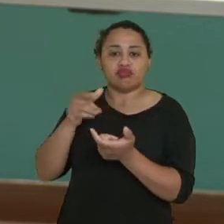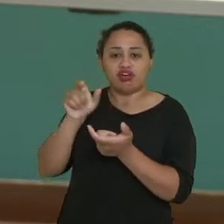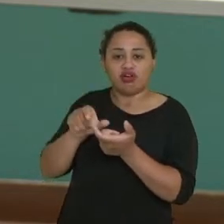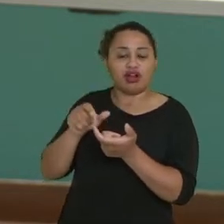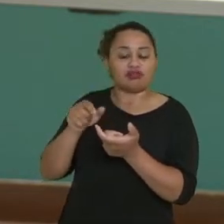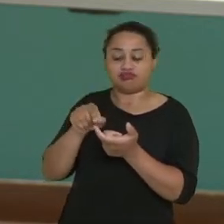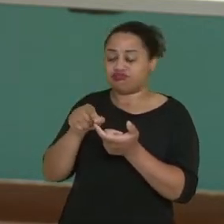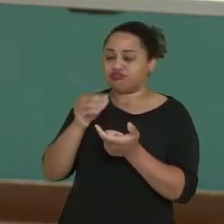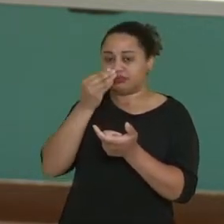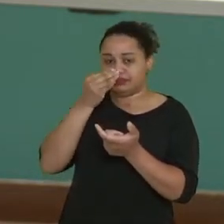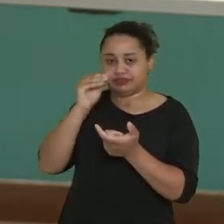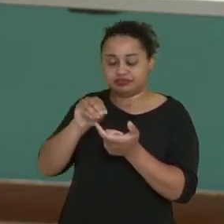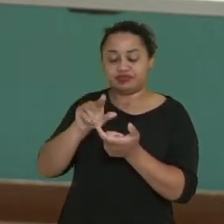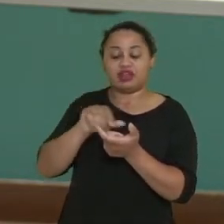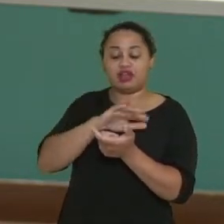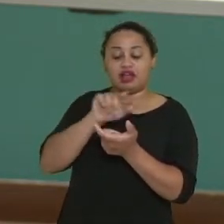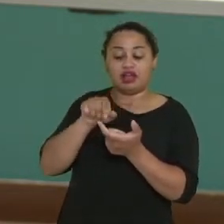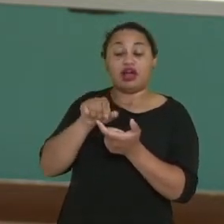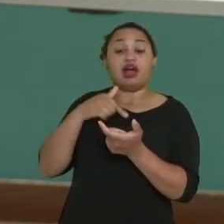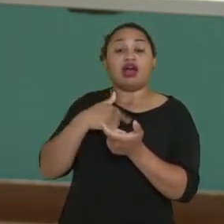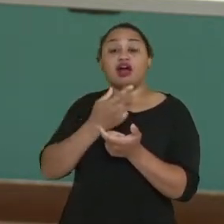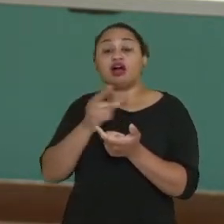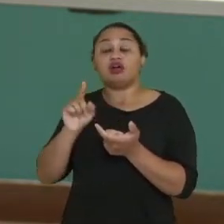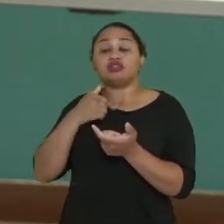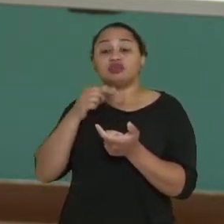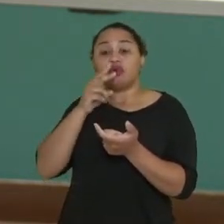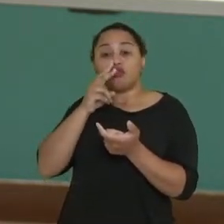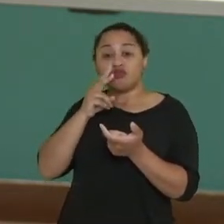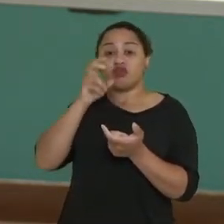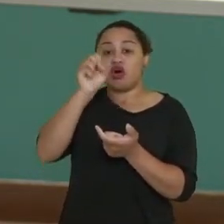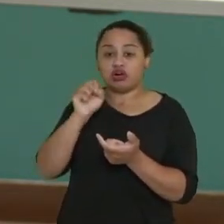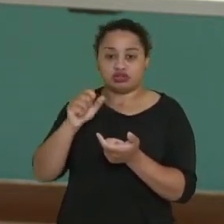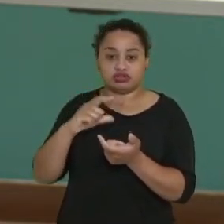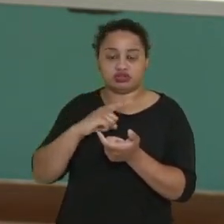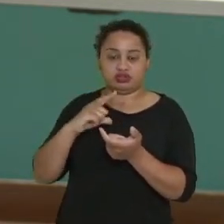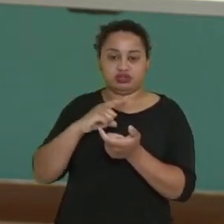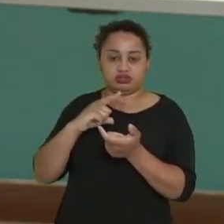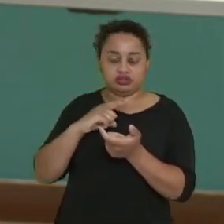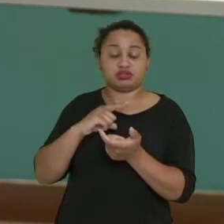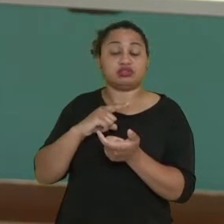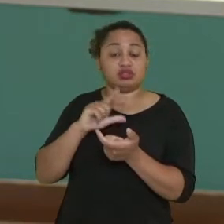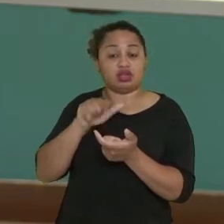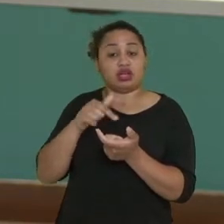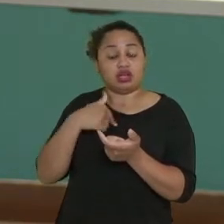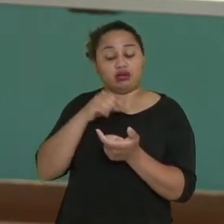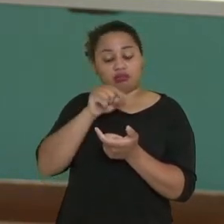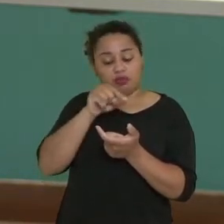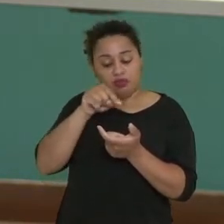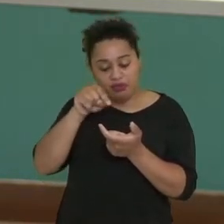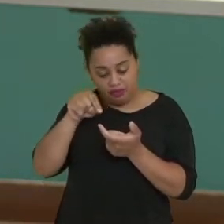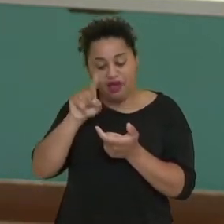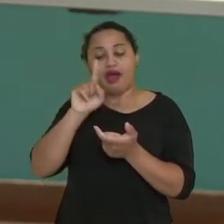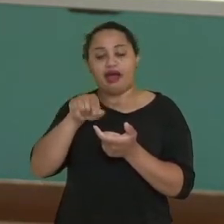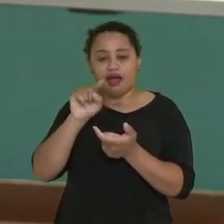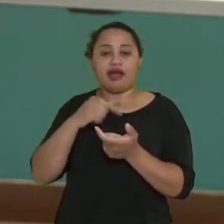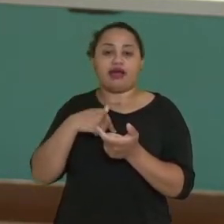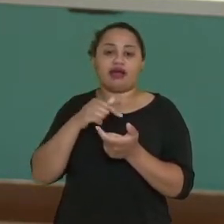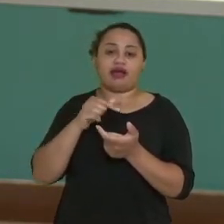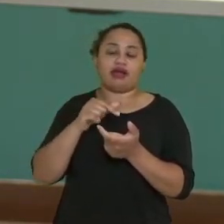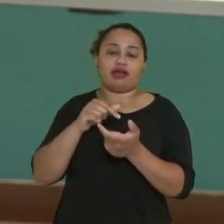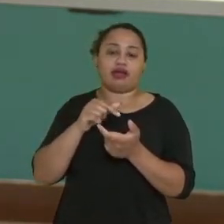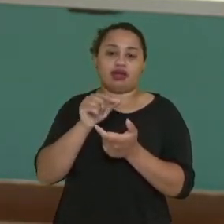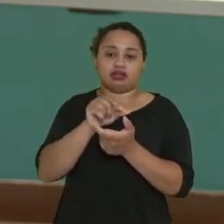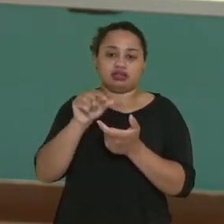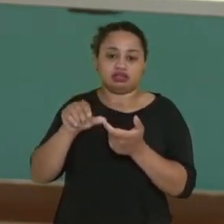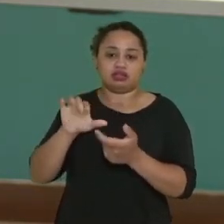sílaba. Eu conto até a última sílaba mais forte, que eu conto e chamo de sílaba tônica, tá?